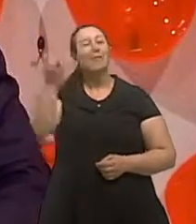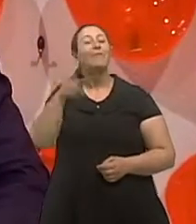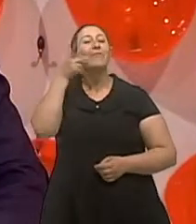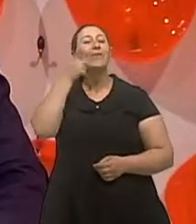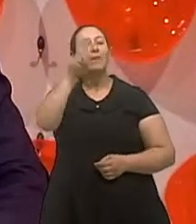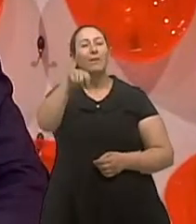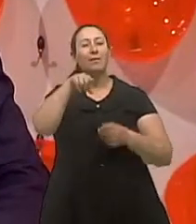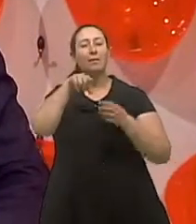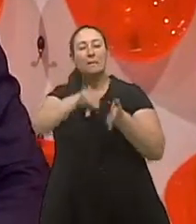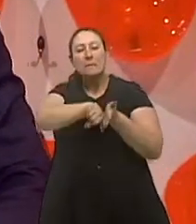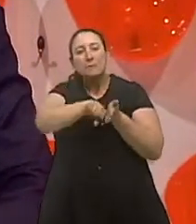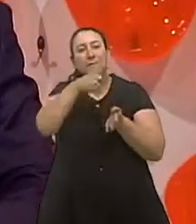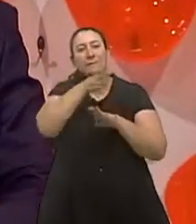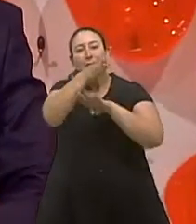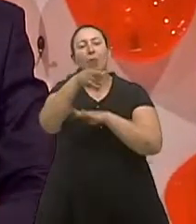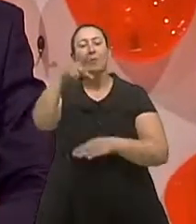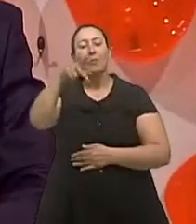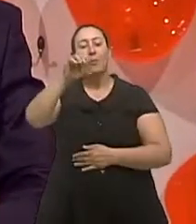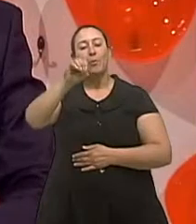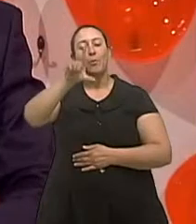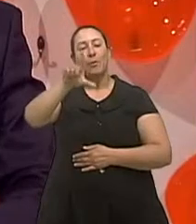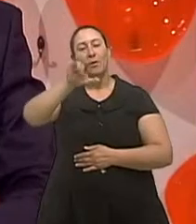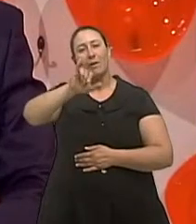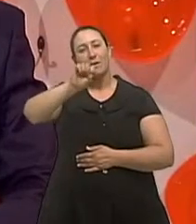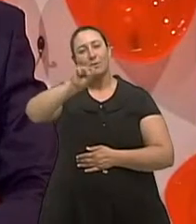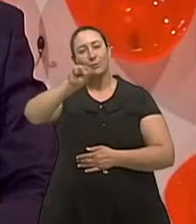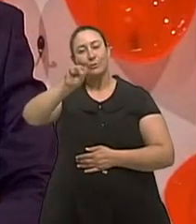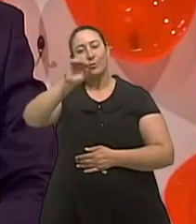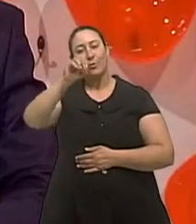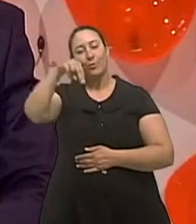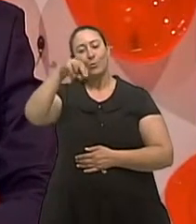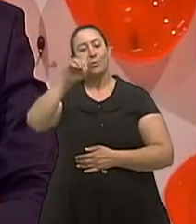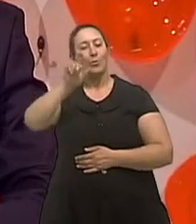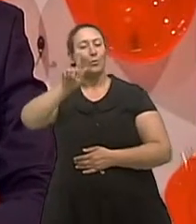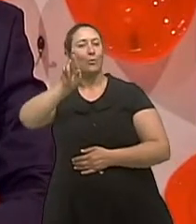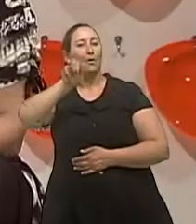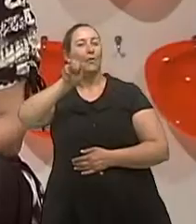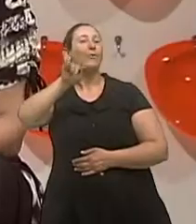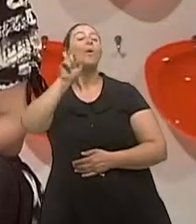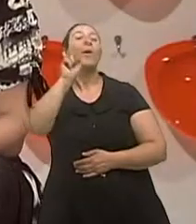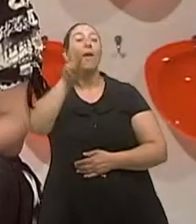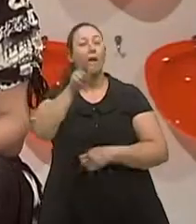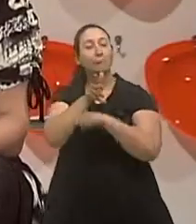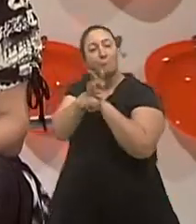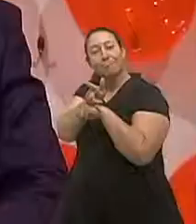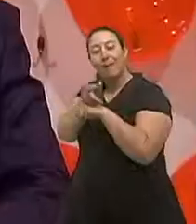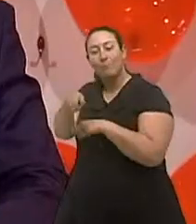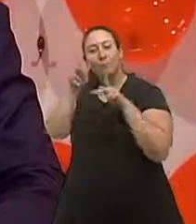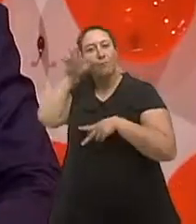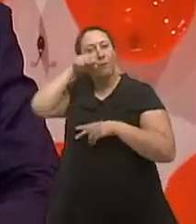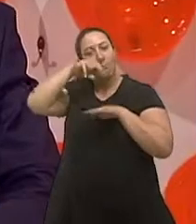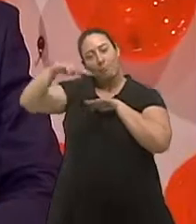polisonografia que é um exame fundamental eu falo que é o hemograma do ronco que dá um mapa ele nos dá uma ideia